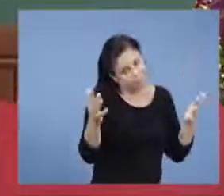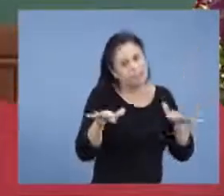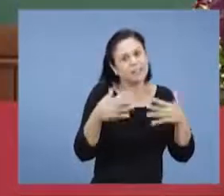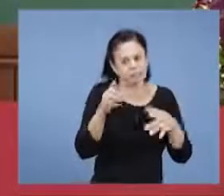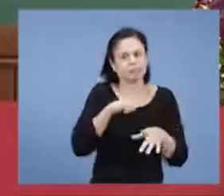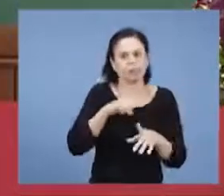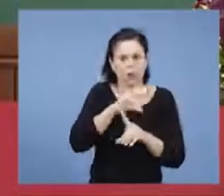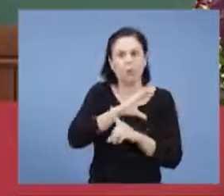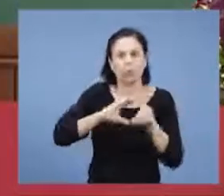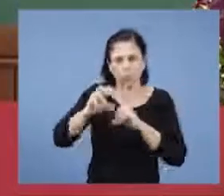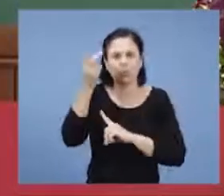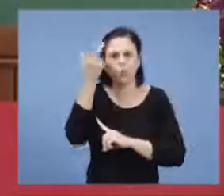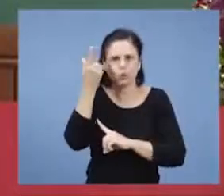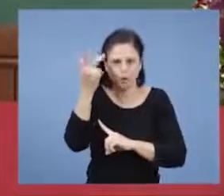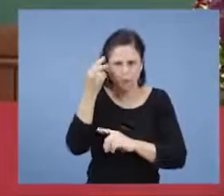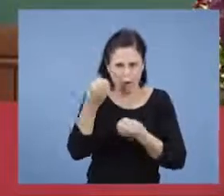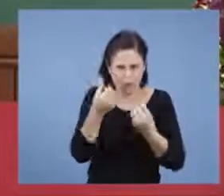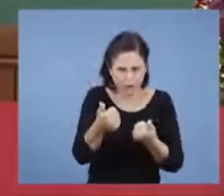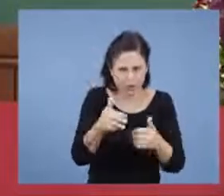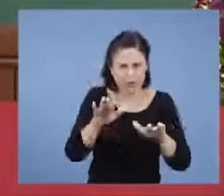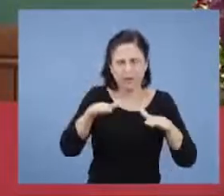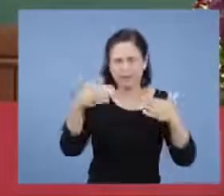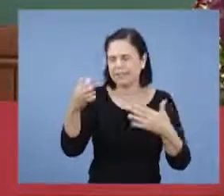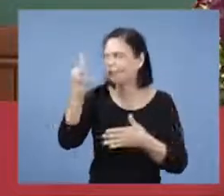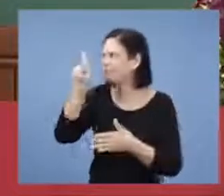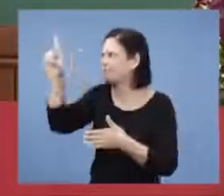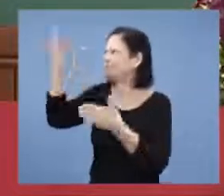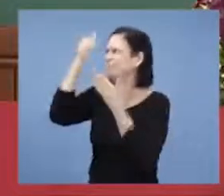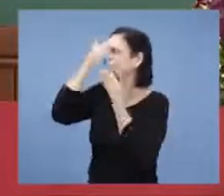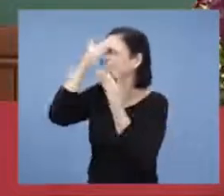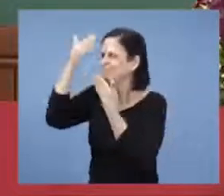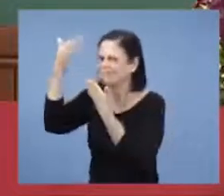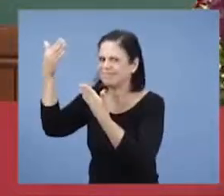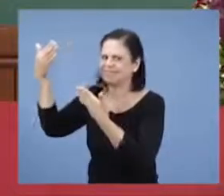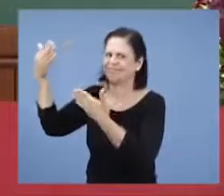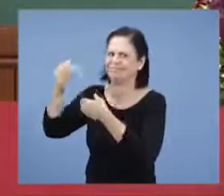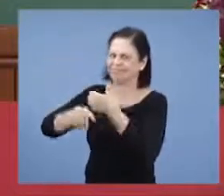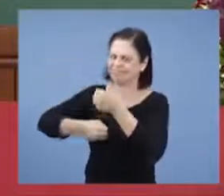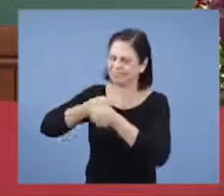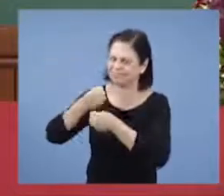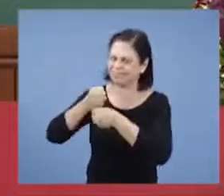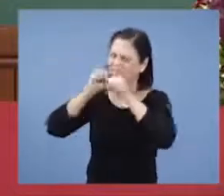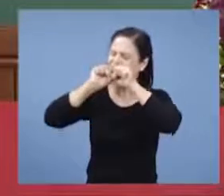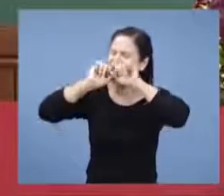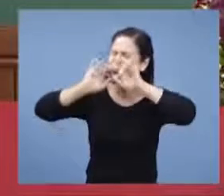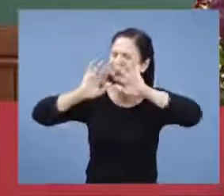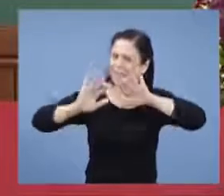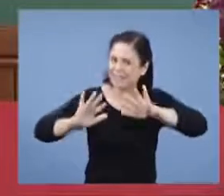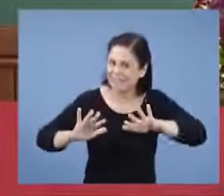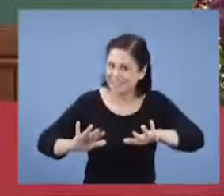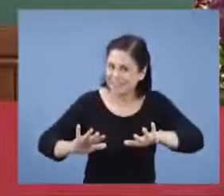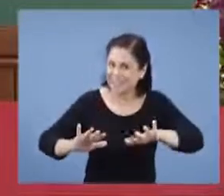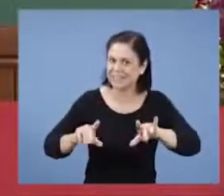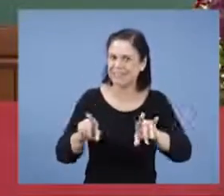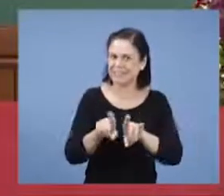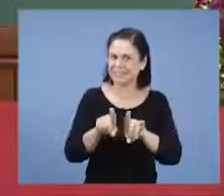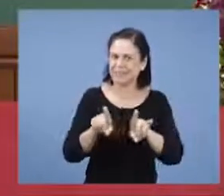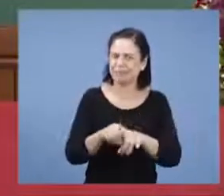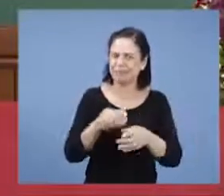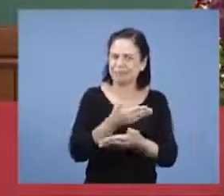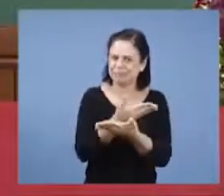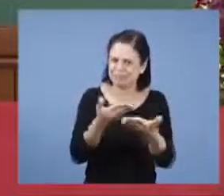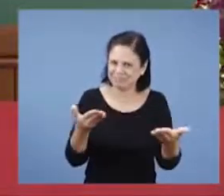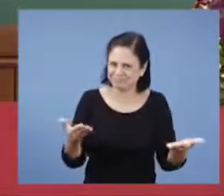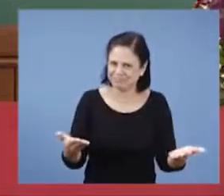A nossa palavra. De gratidão a Deus. Por tudo que Ele tem feito por nós. E nós queremos desejar.